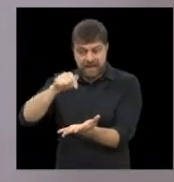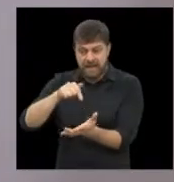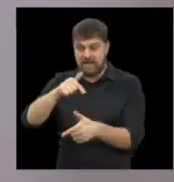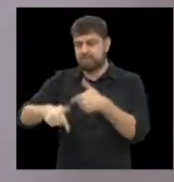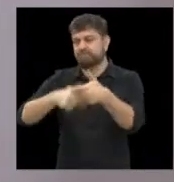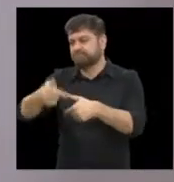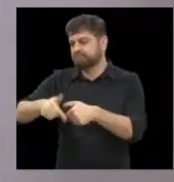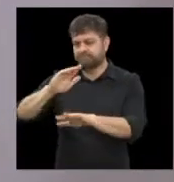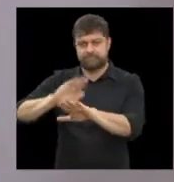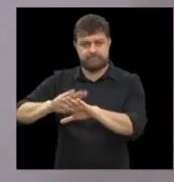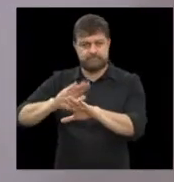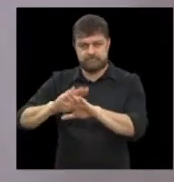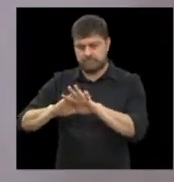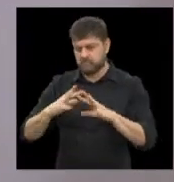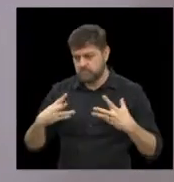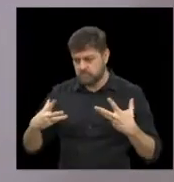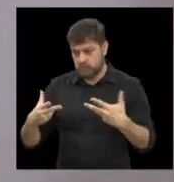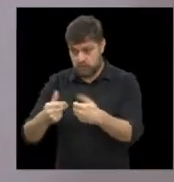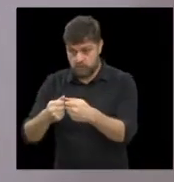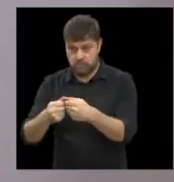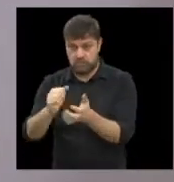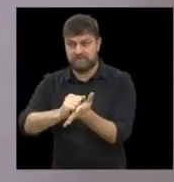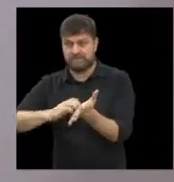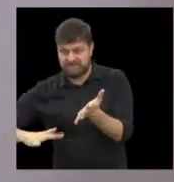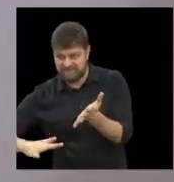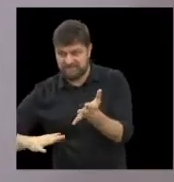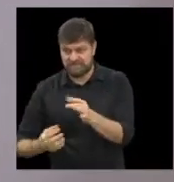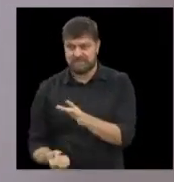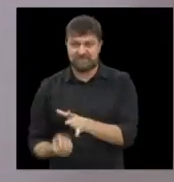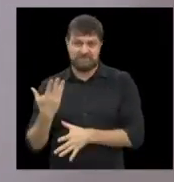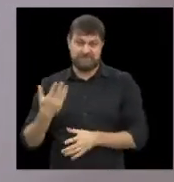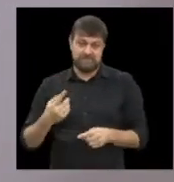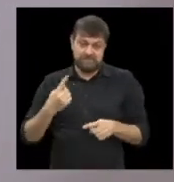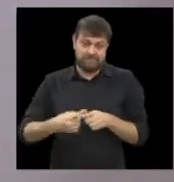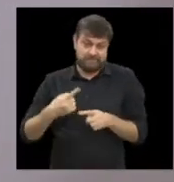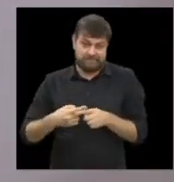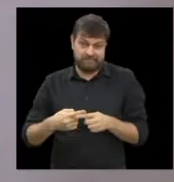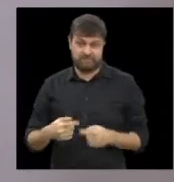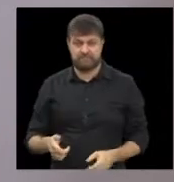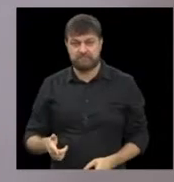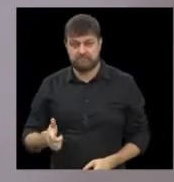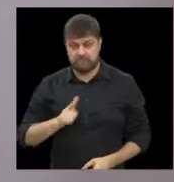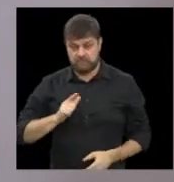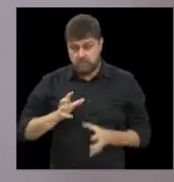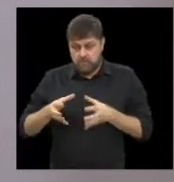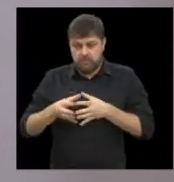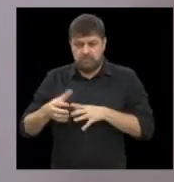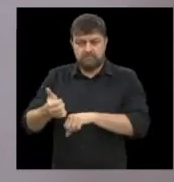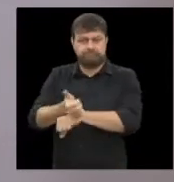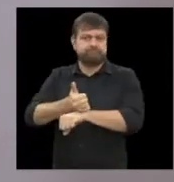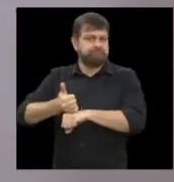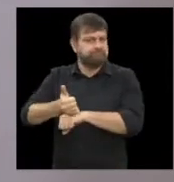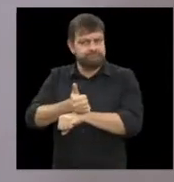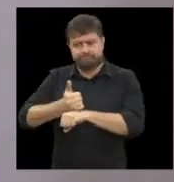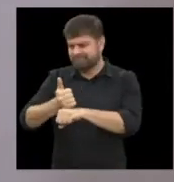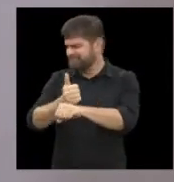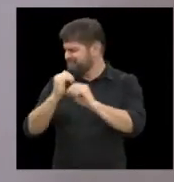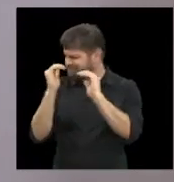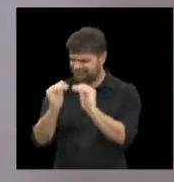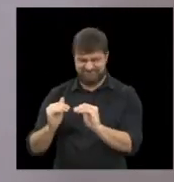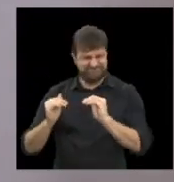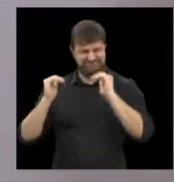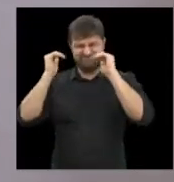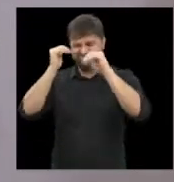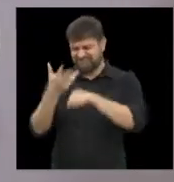então a gente vem acontecendo. Por quê? Nós temos uma equipe de profissionais excelentes, são profissionais